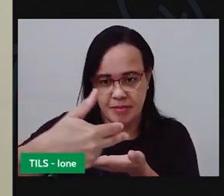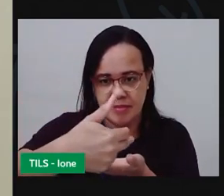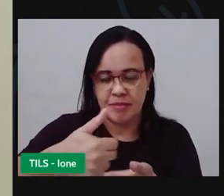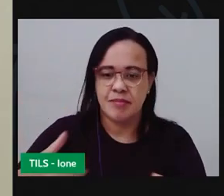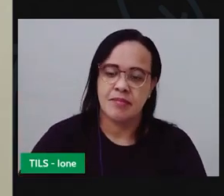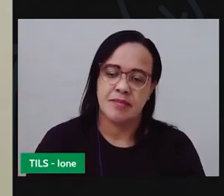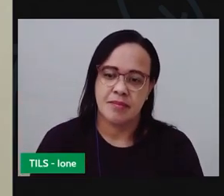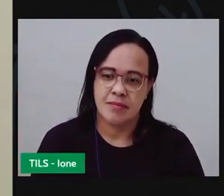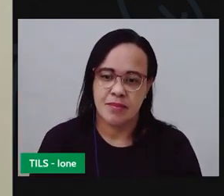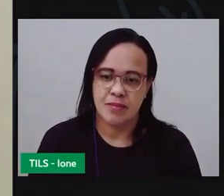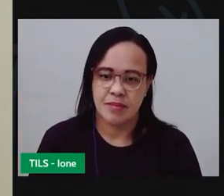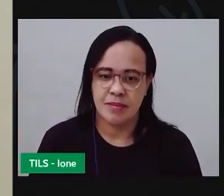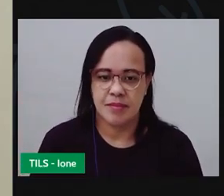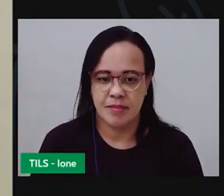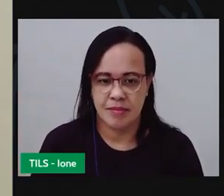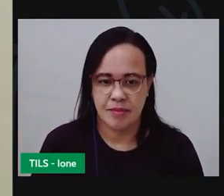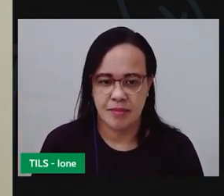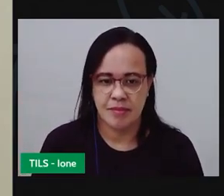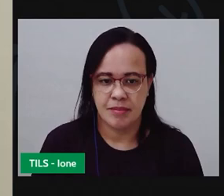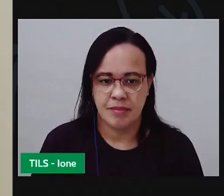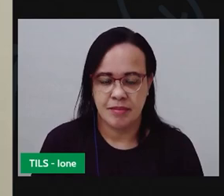e corto duas vezes.